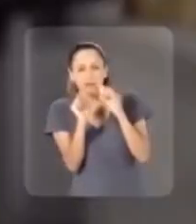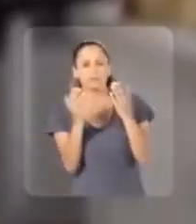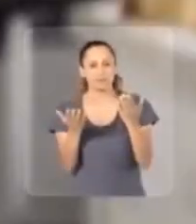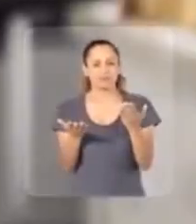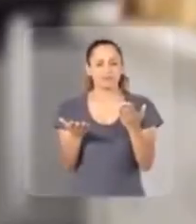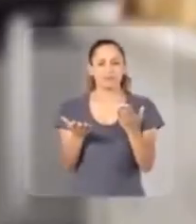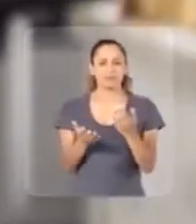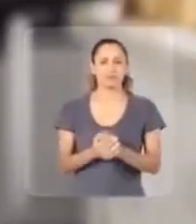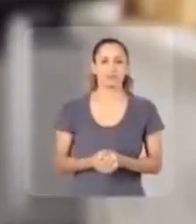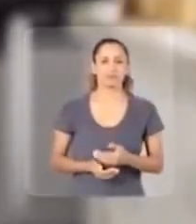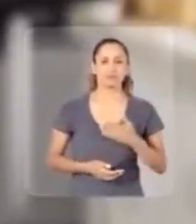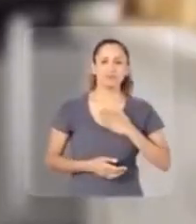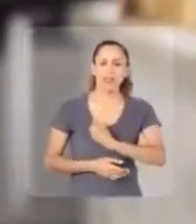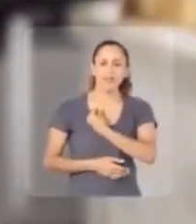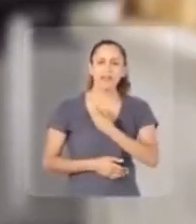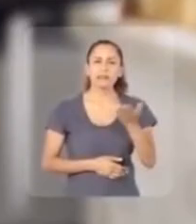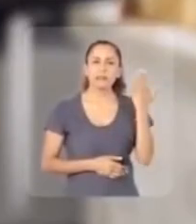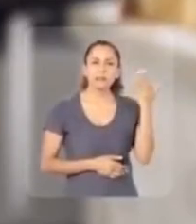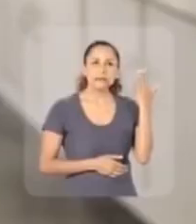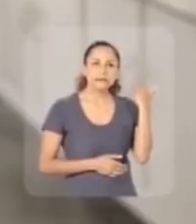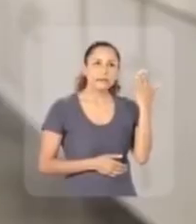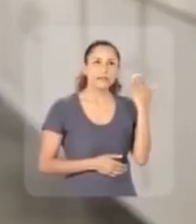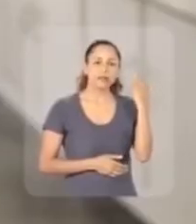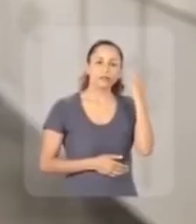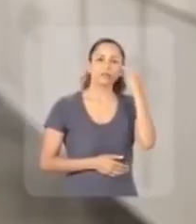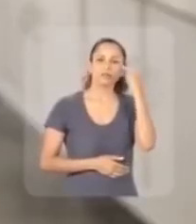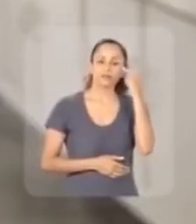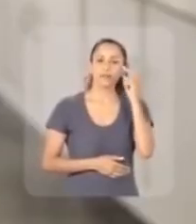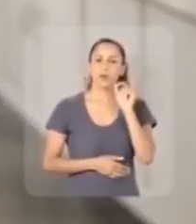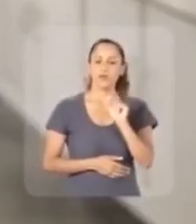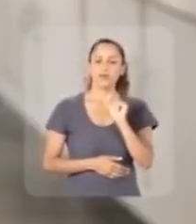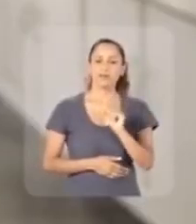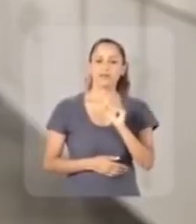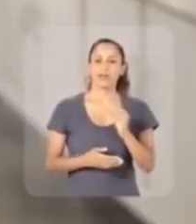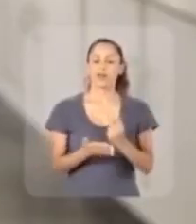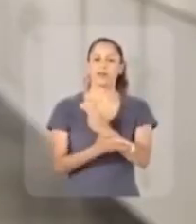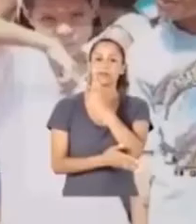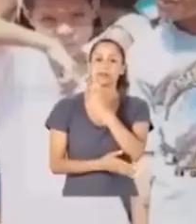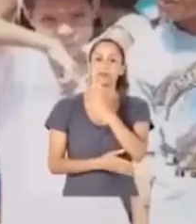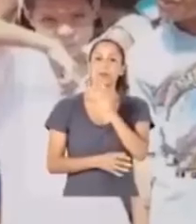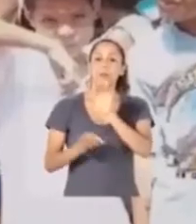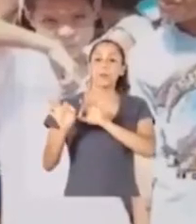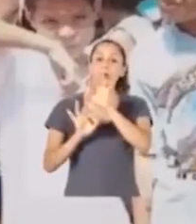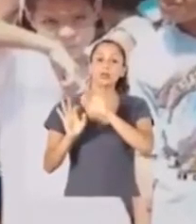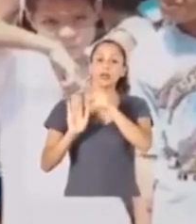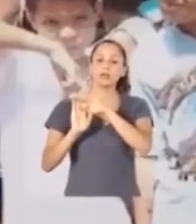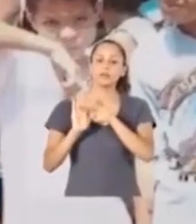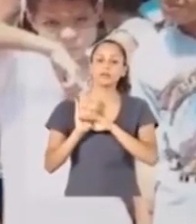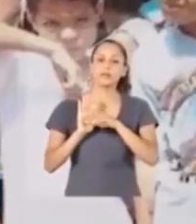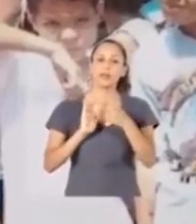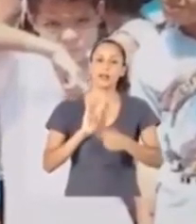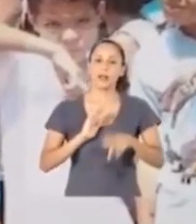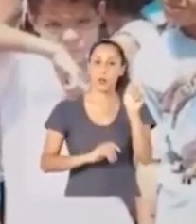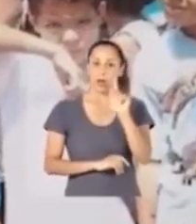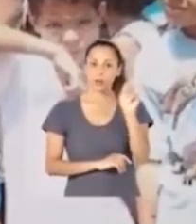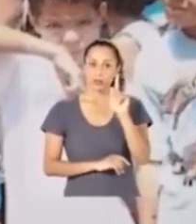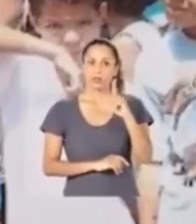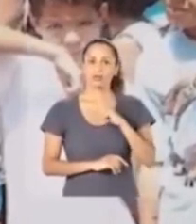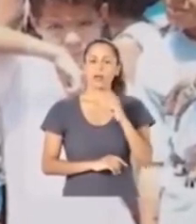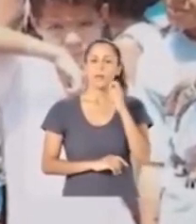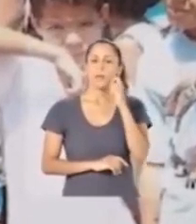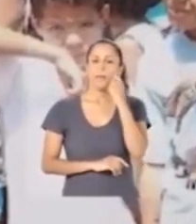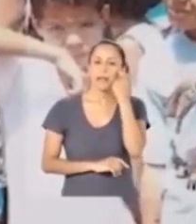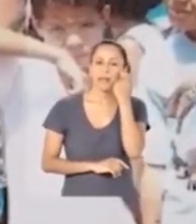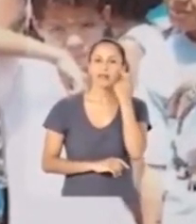Meu encontro, meu encontro com a minha vida, foi um projeto, estava saindo aqui no Guarujá, padaria artesanal, padaria para a